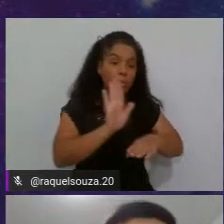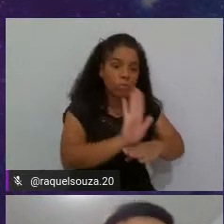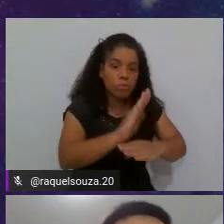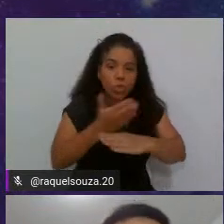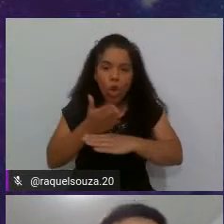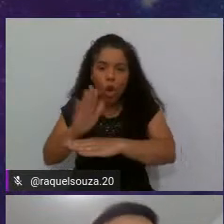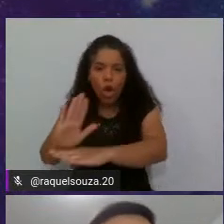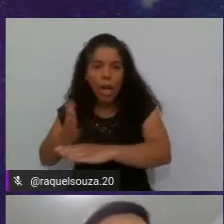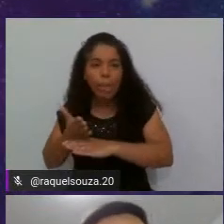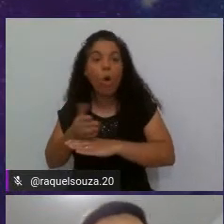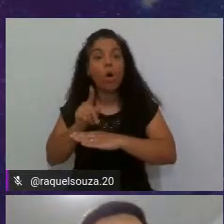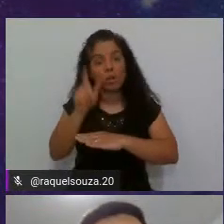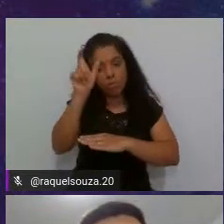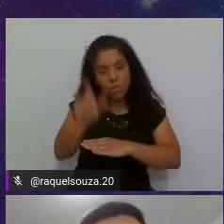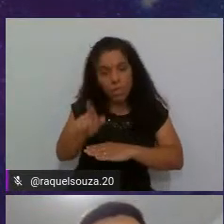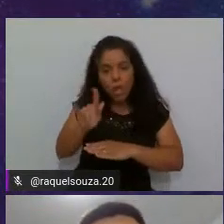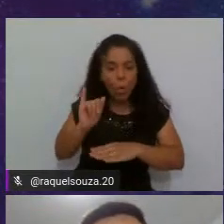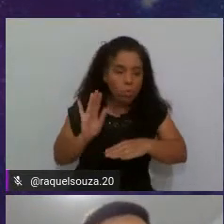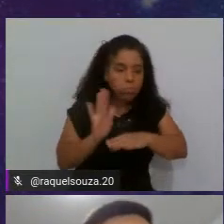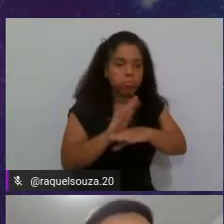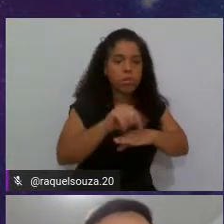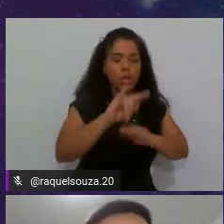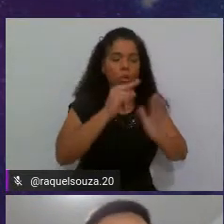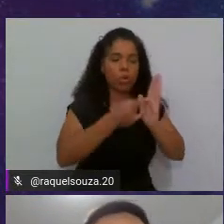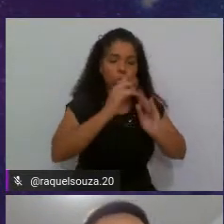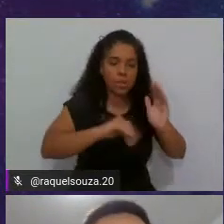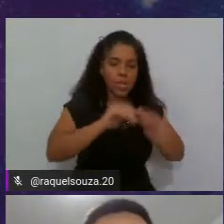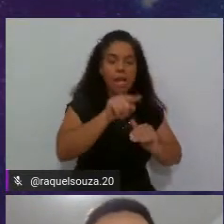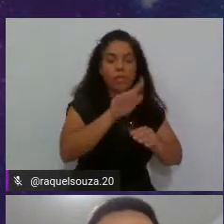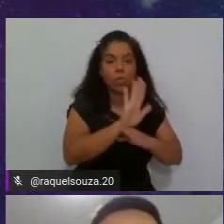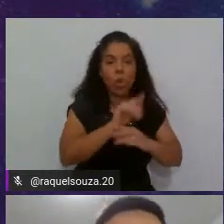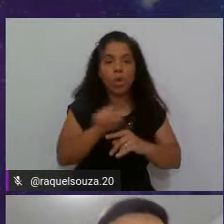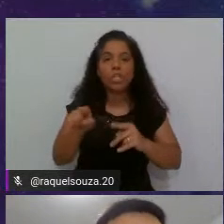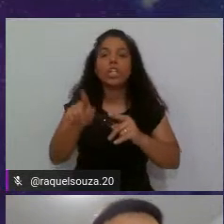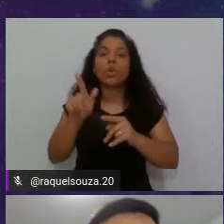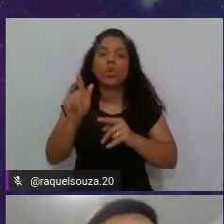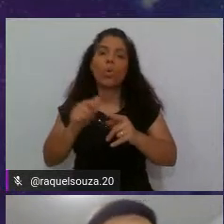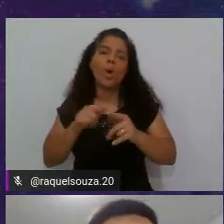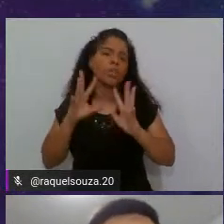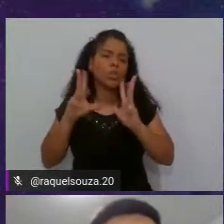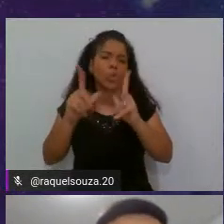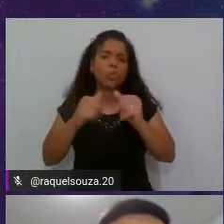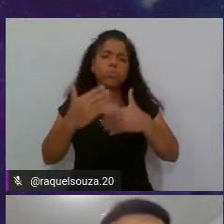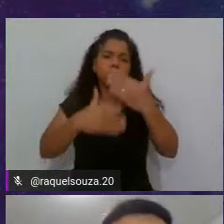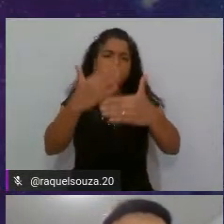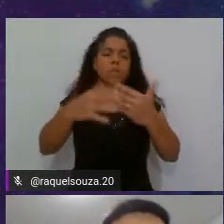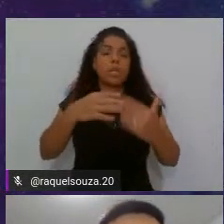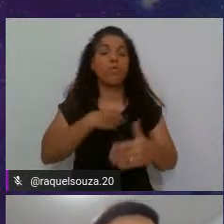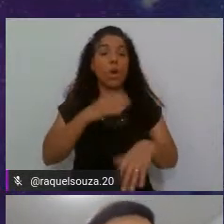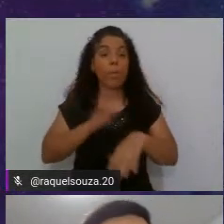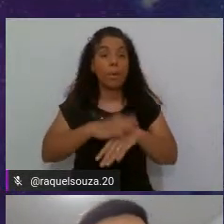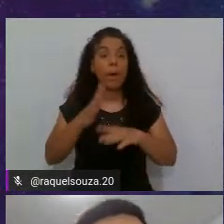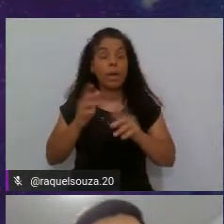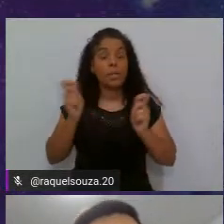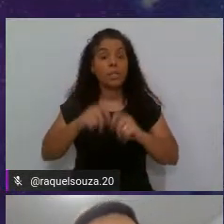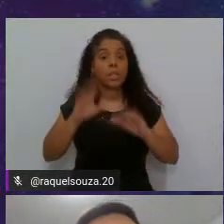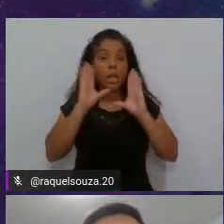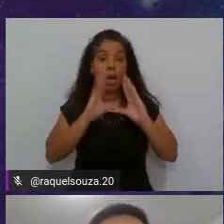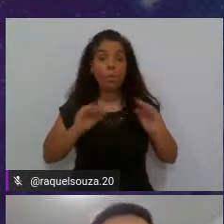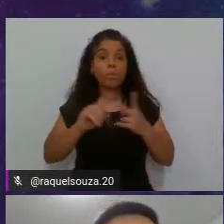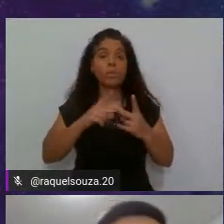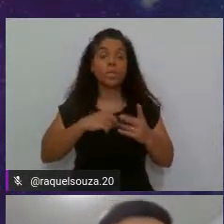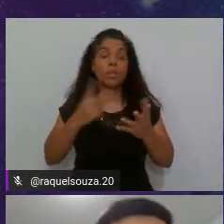colaborar com os devs, os devs colaborarem com você e tudo caminhar da melhor forma possível visando o sucesso